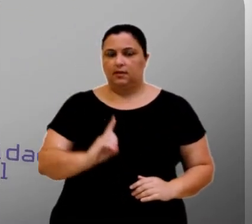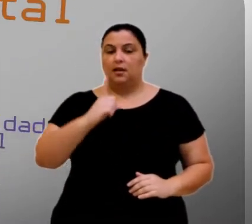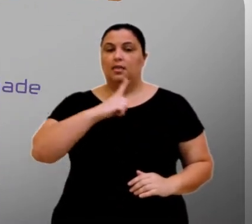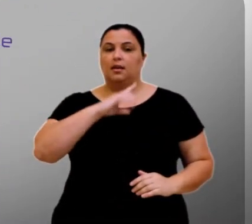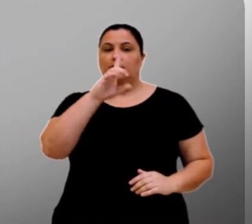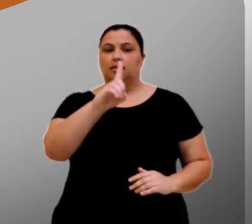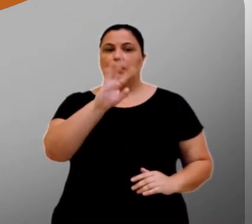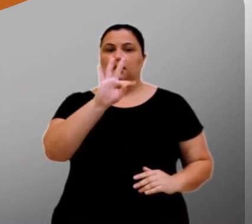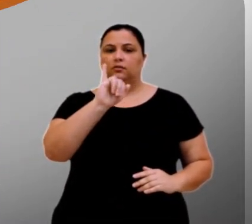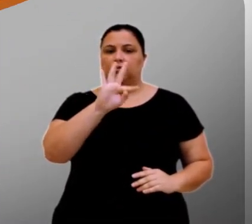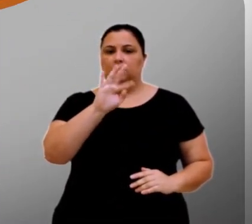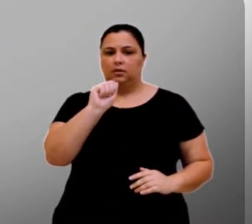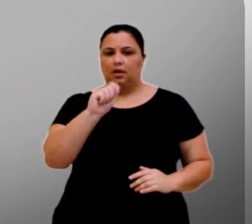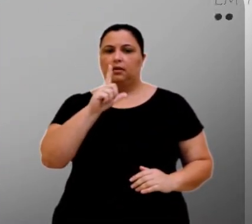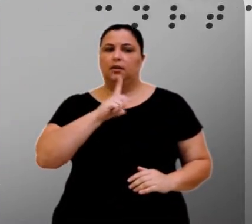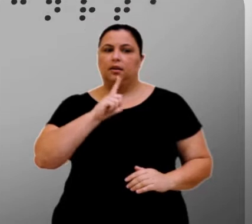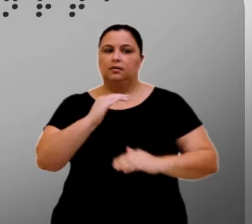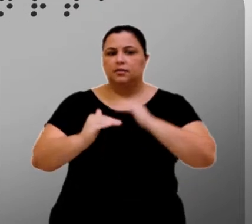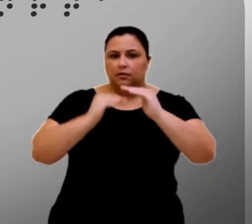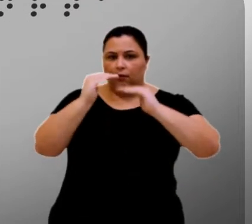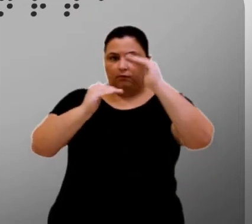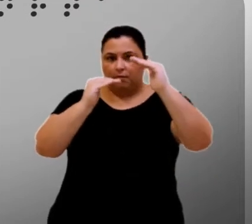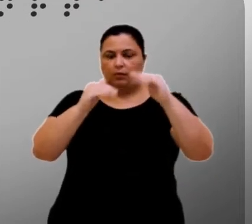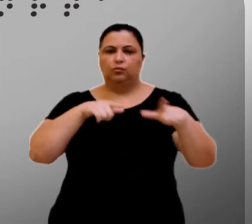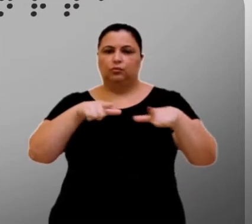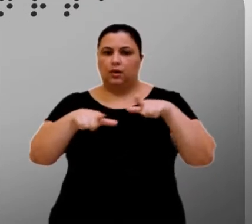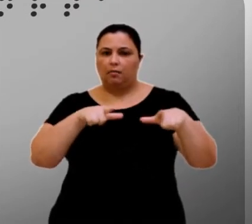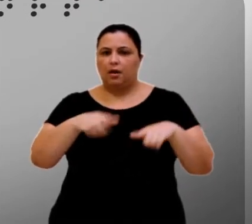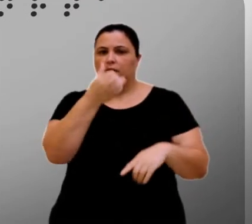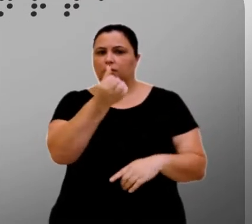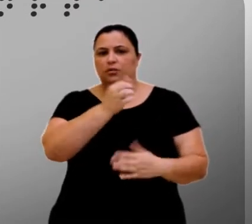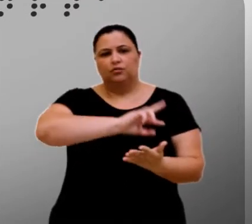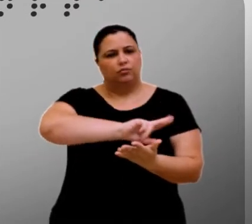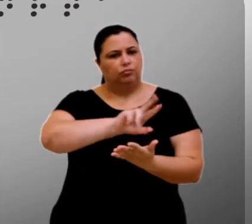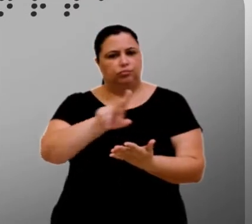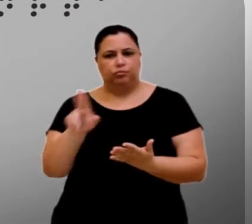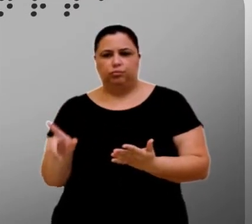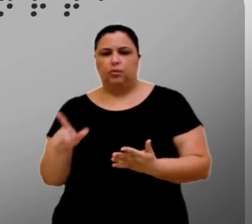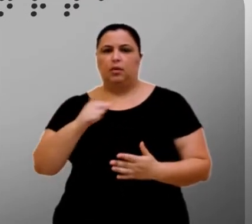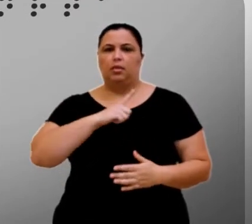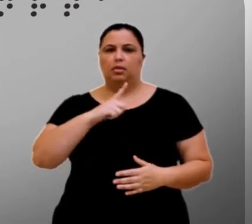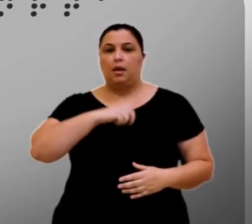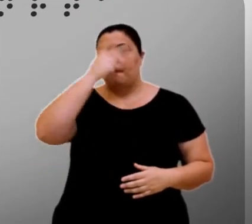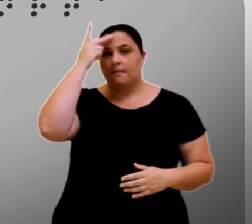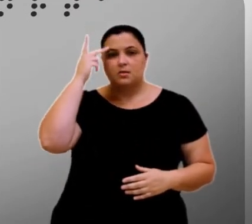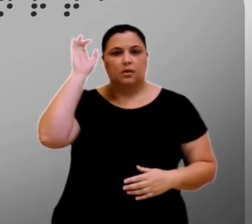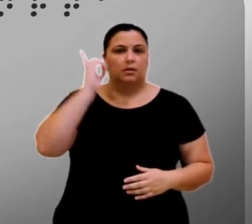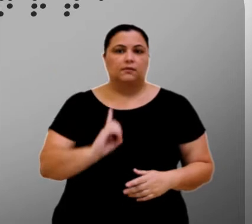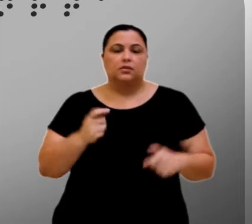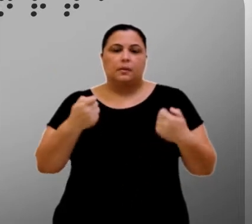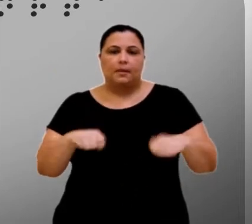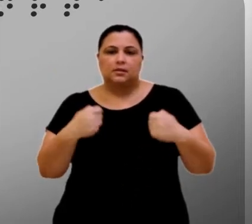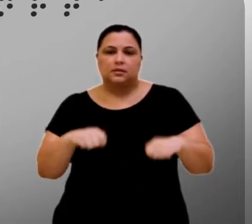tecnológicas no âmbito da tecnologia assistiva por meio de seis linhas de ação, atendendo as necessidades das pessoas com